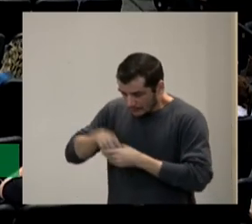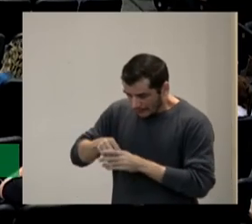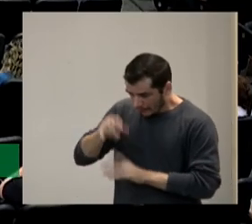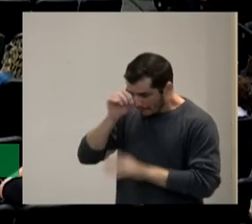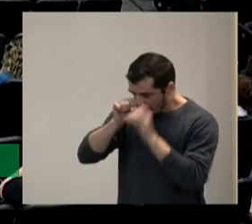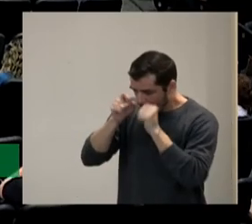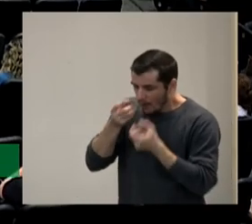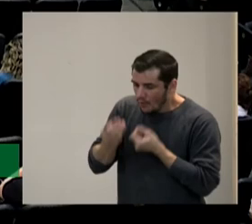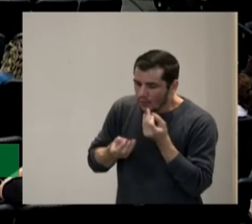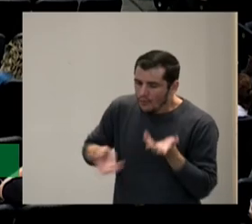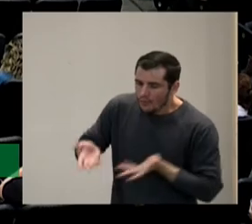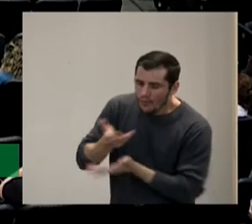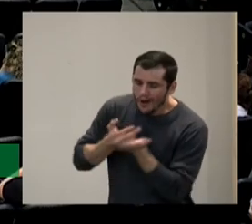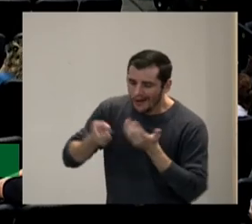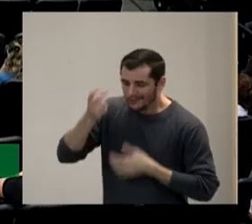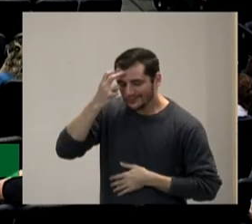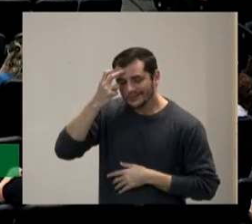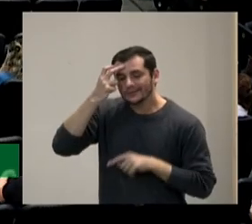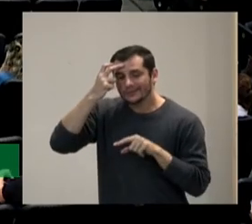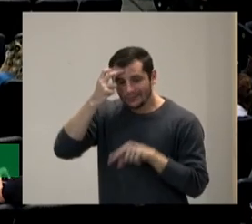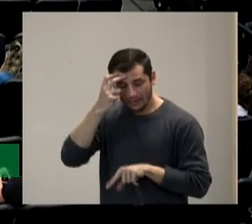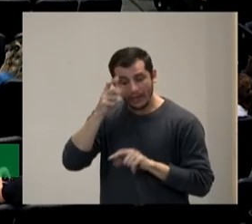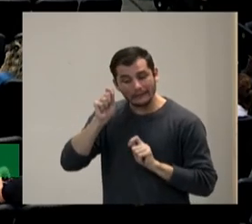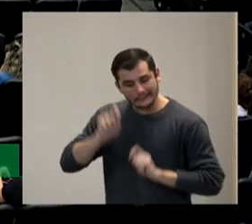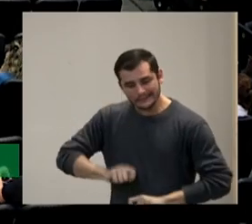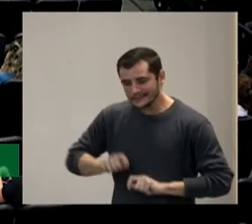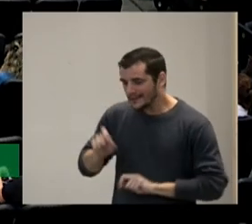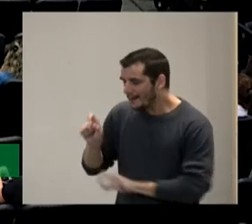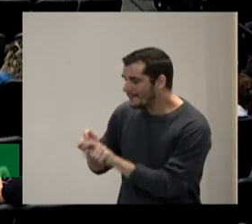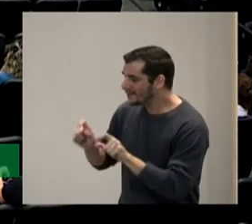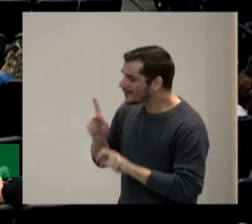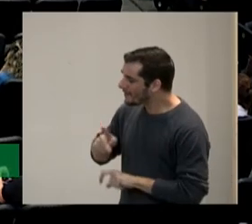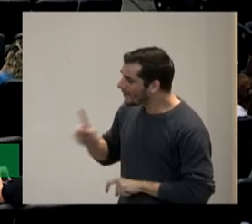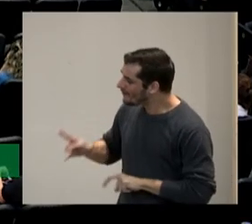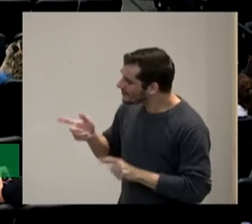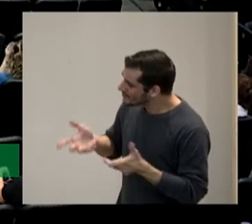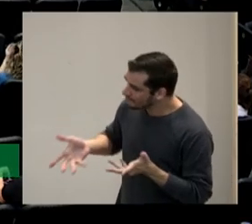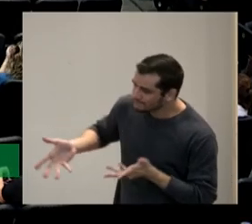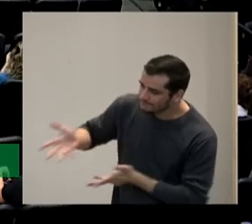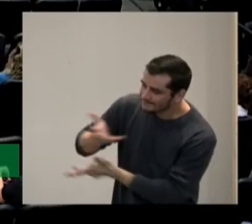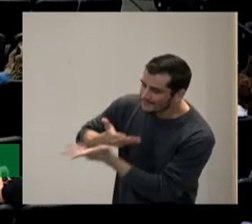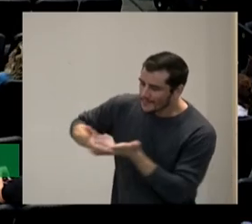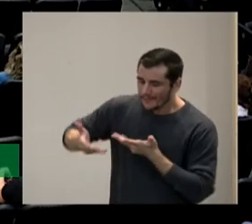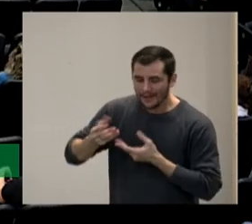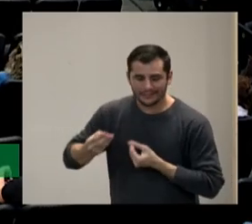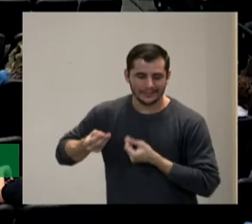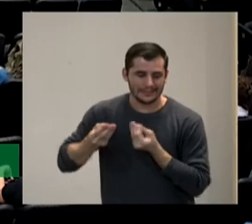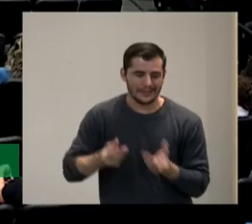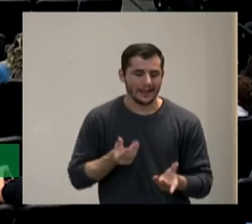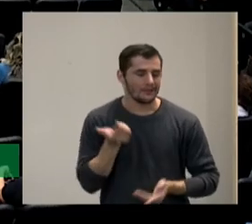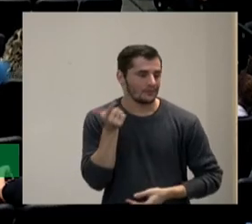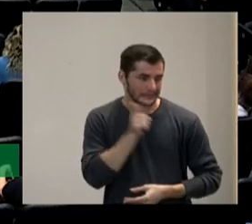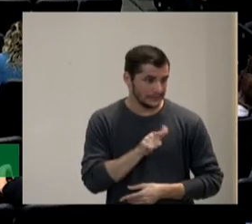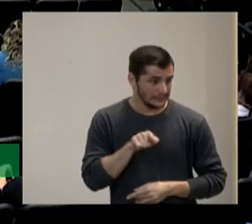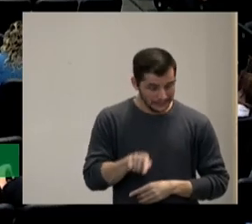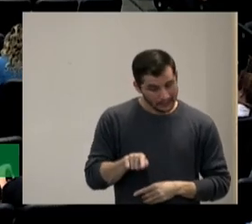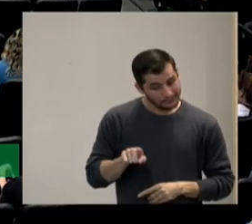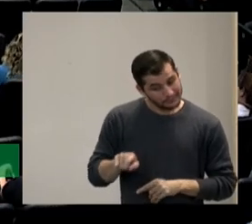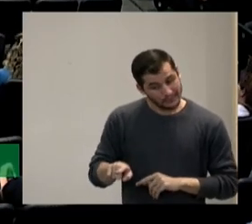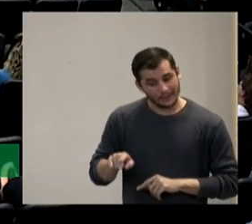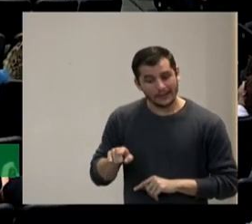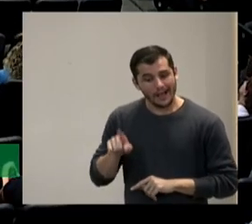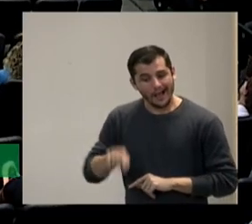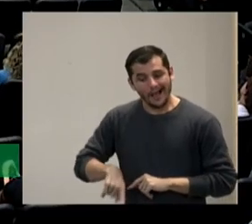compartilhada o trabalho colaborativo de todos os professores para que dê certo provavelmente esta seja